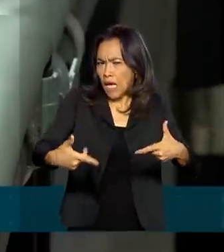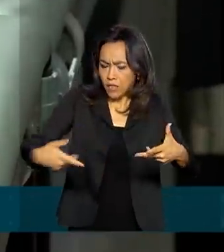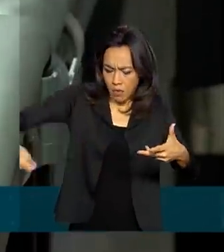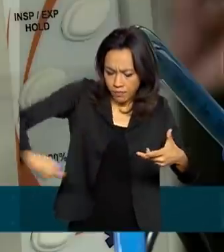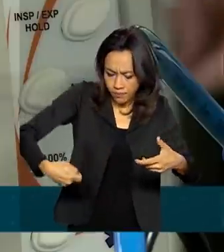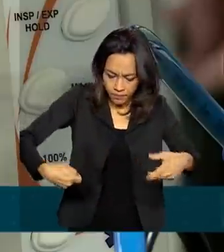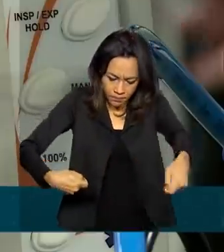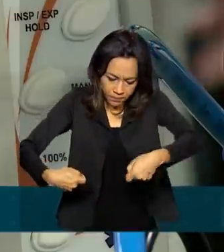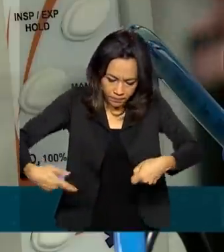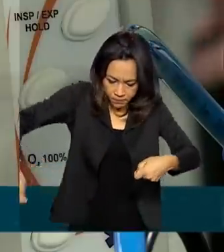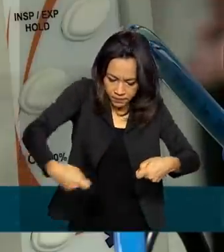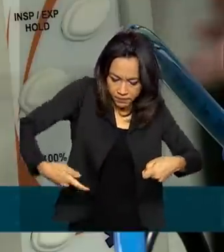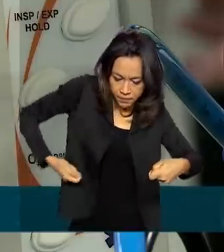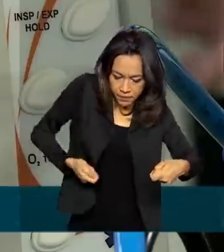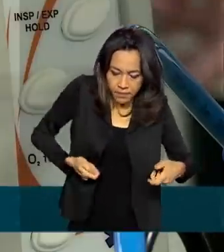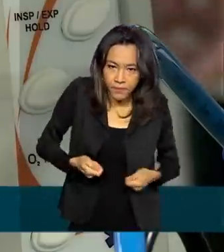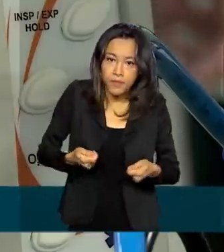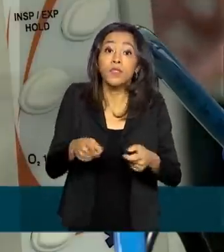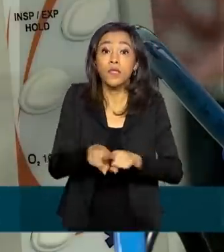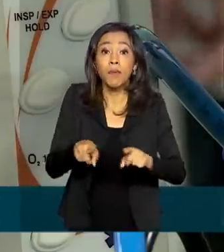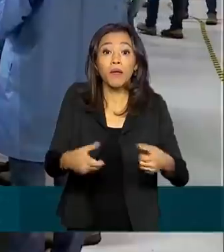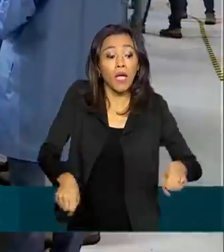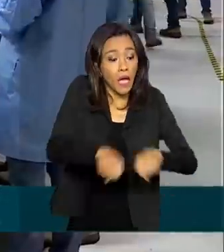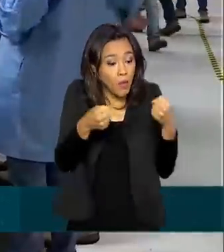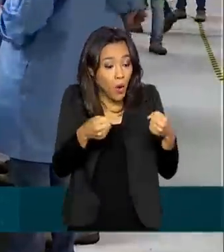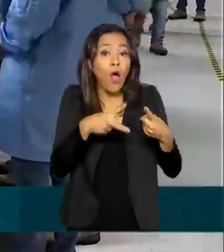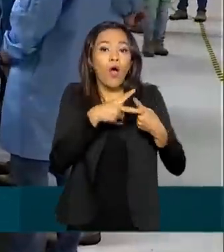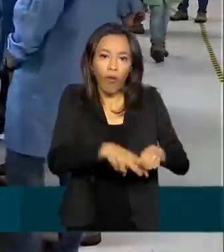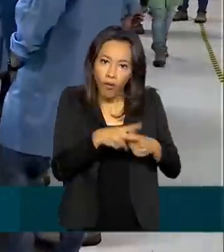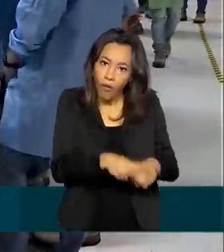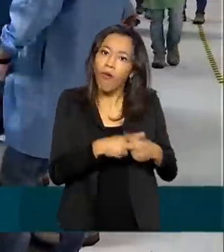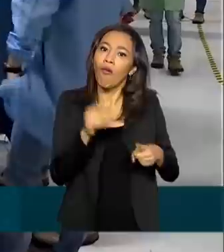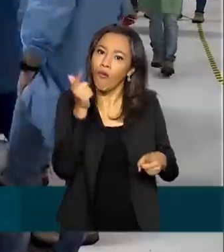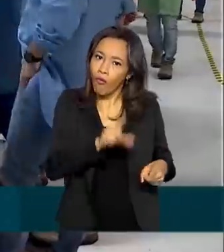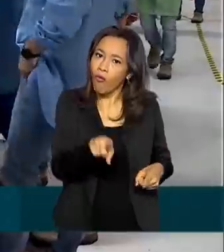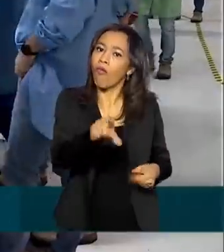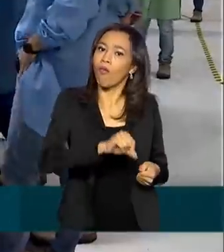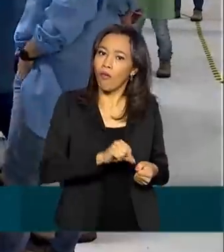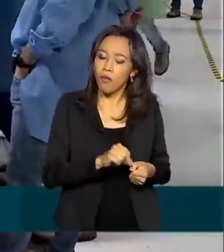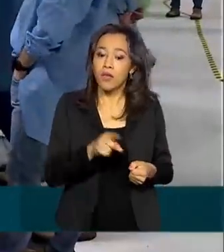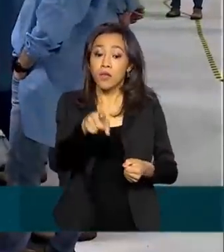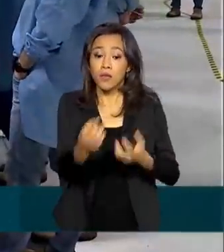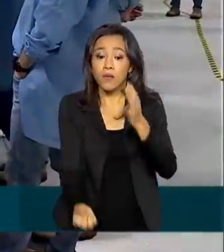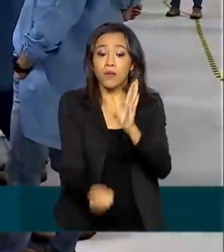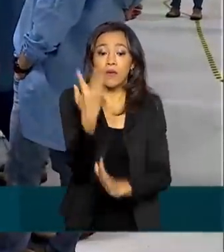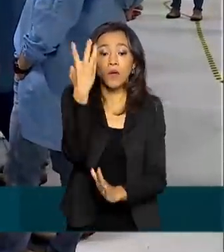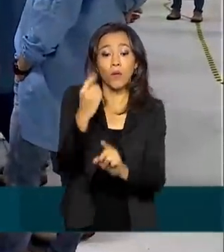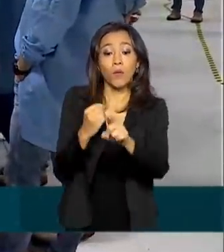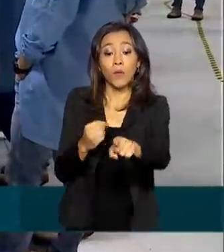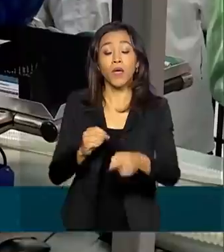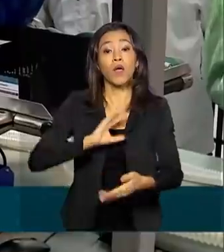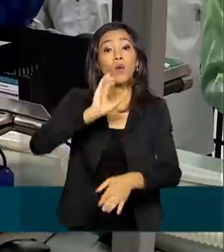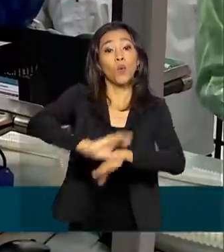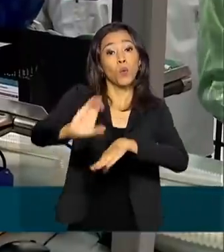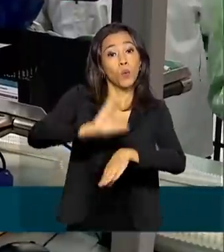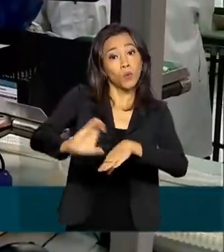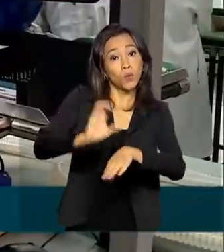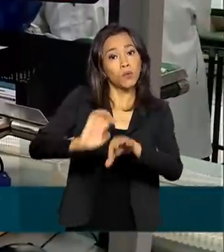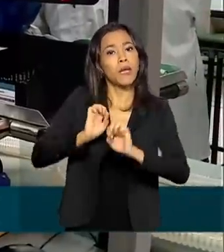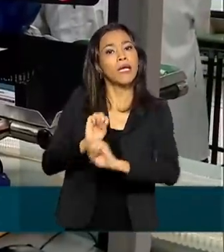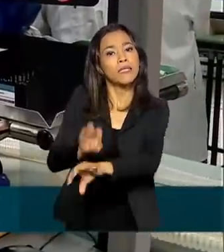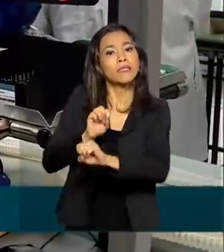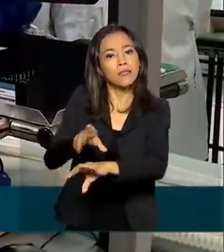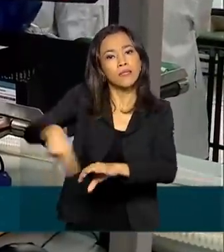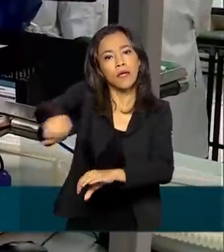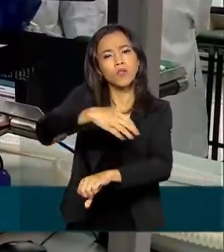de equipamentos e conserta respiradores quebrados. Além disso, a empresa criou uma plataforma com cursos online para ensinar os